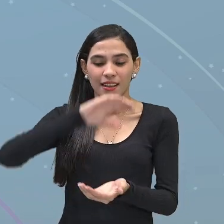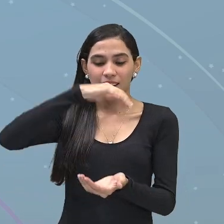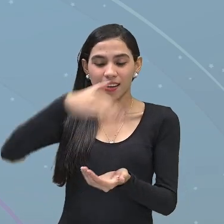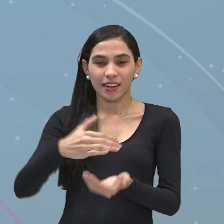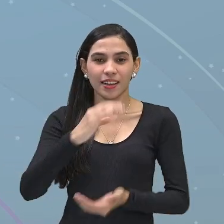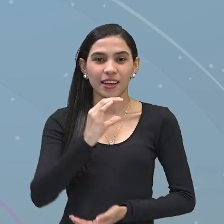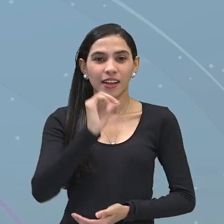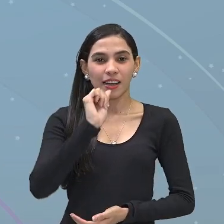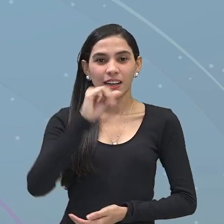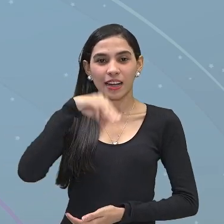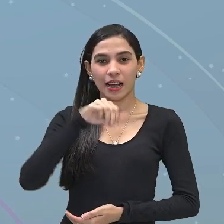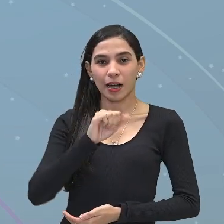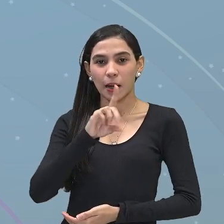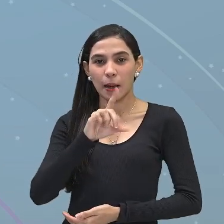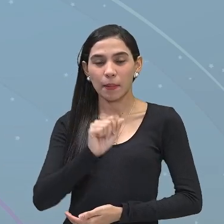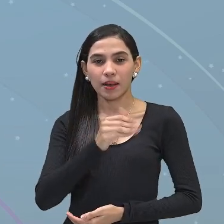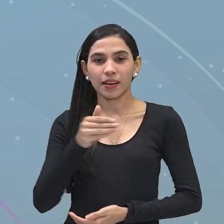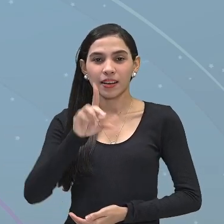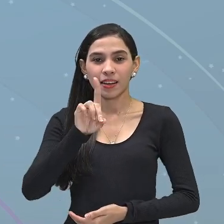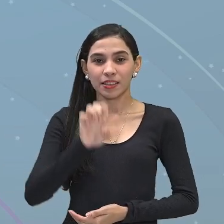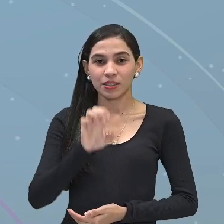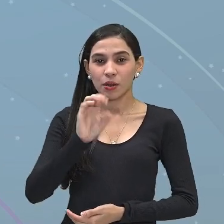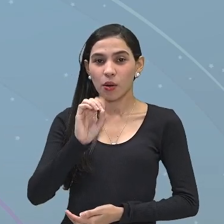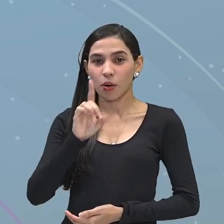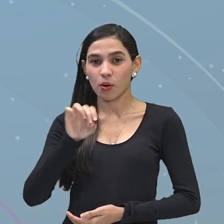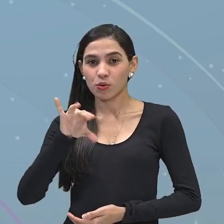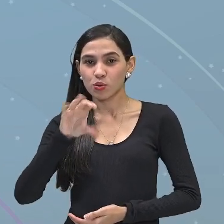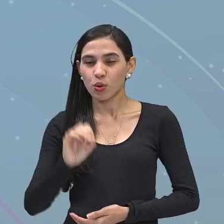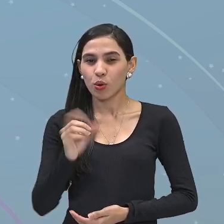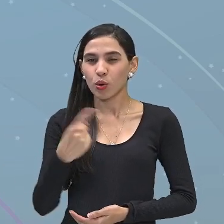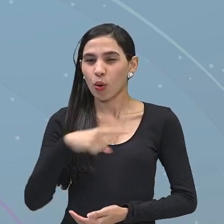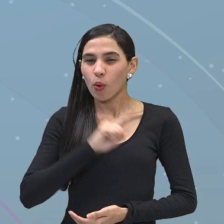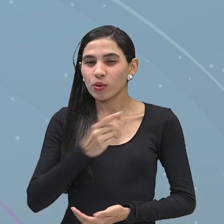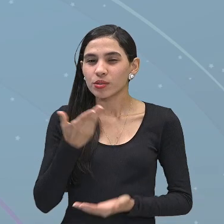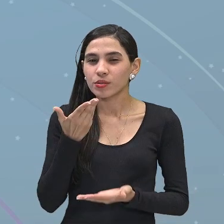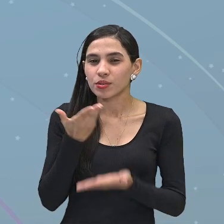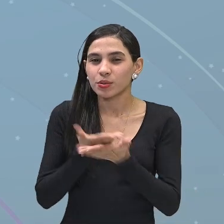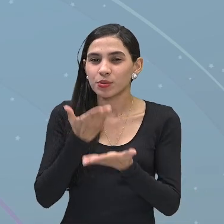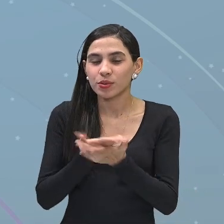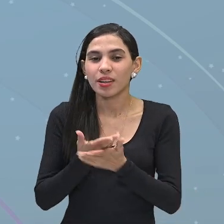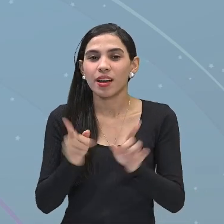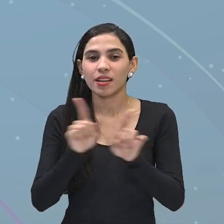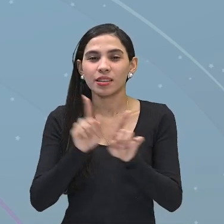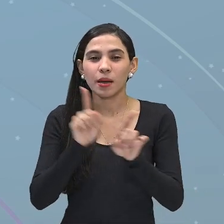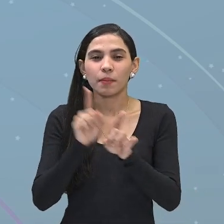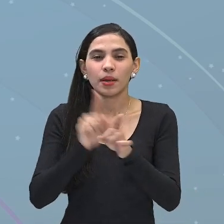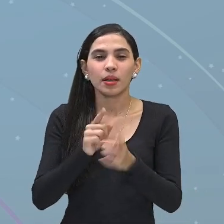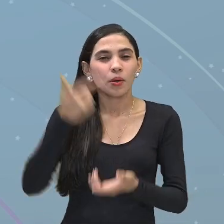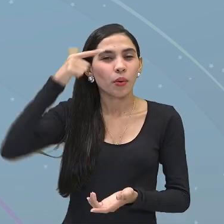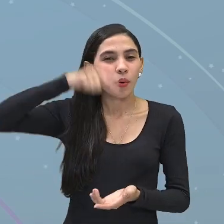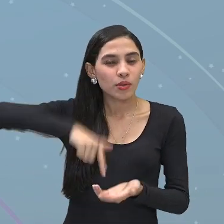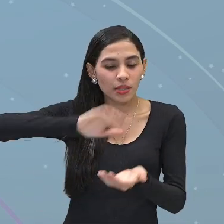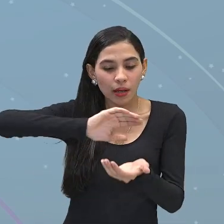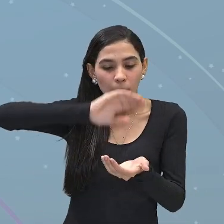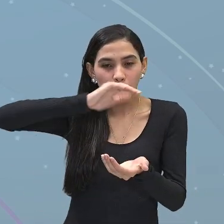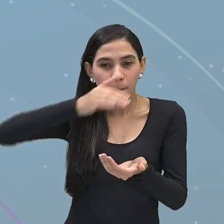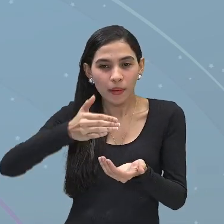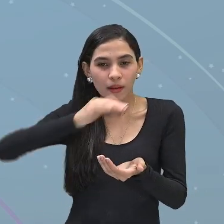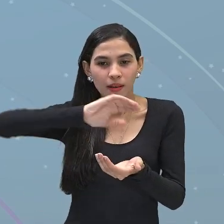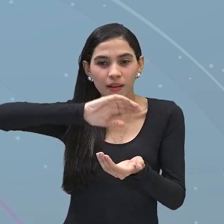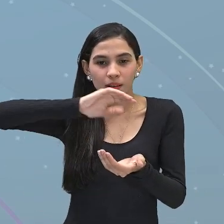assunto aí que nós vamos descobrir, aí compreendendo cada uma dessas camadas da